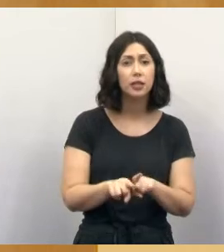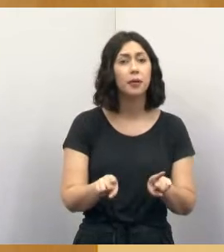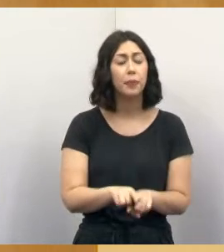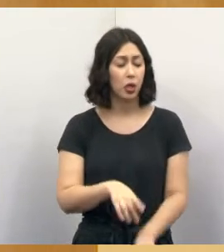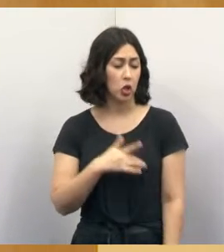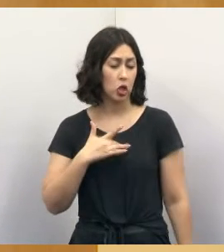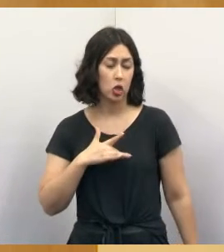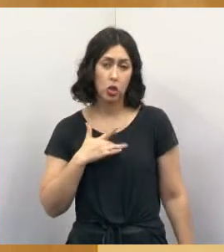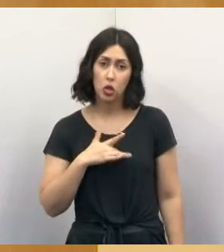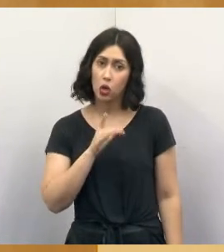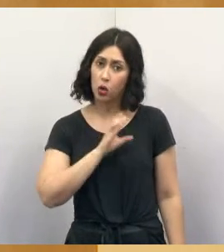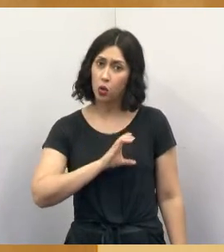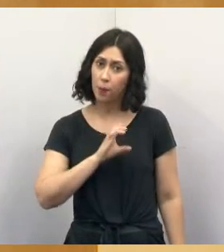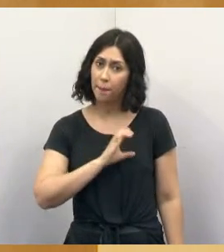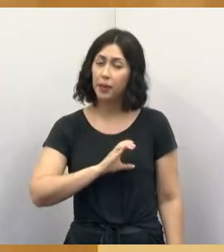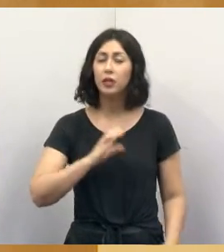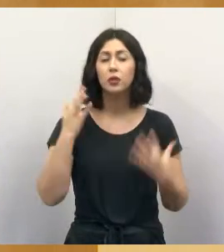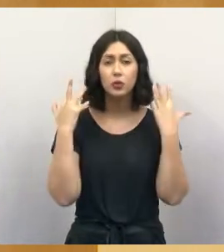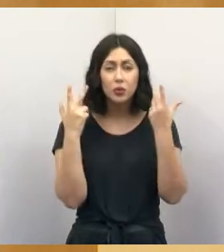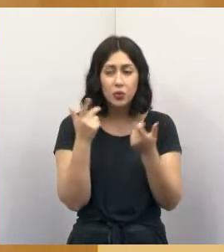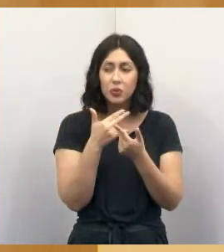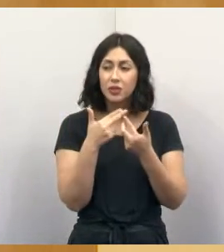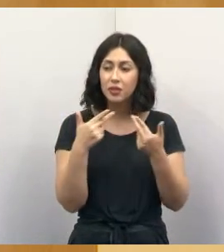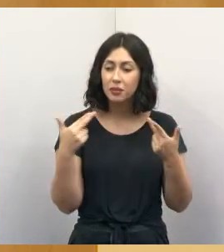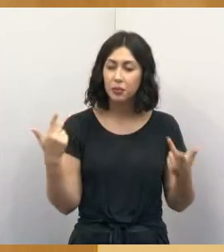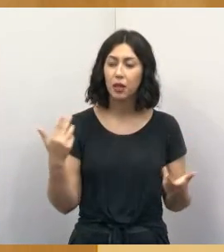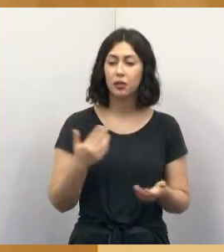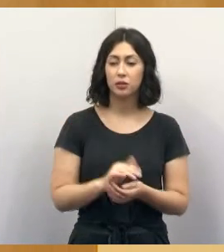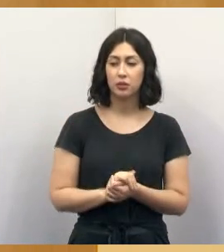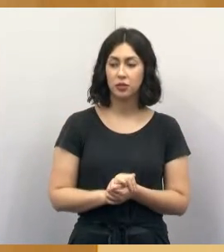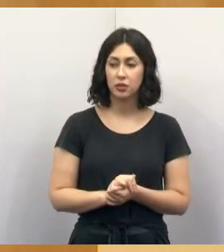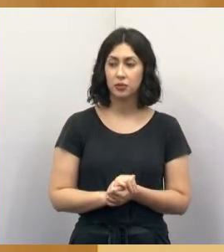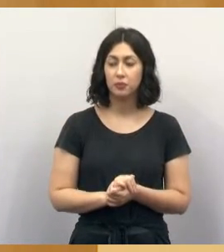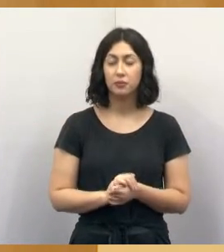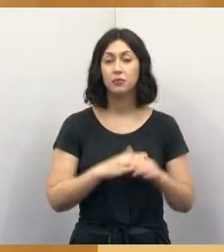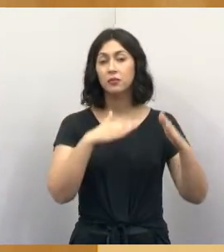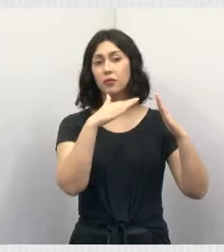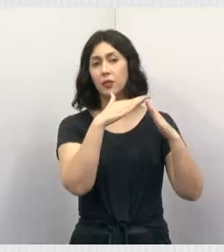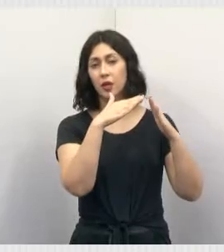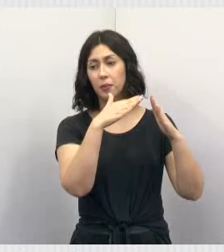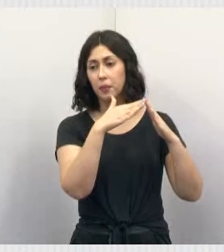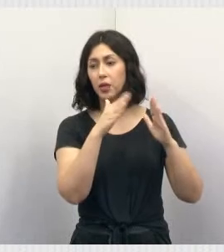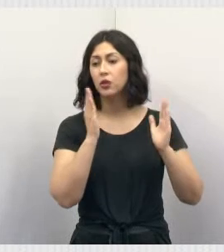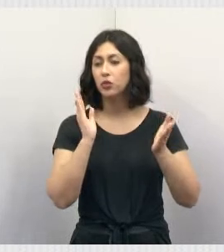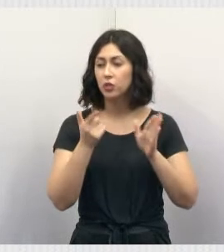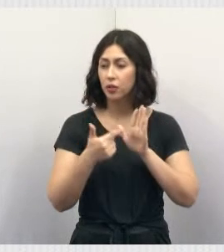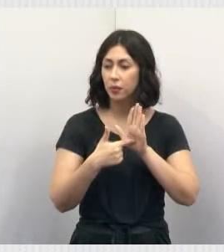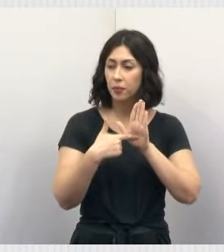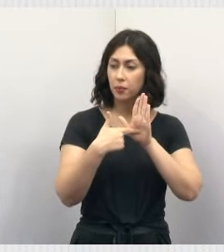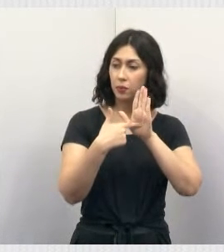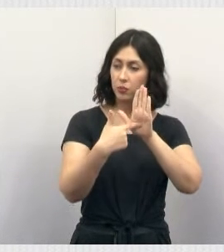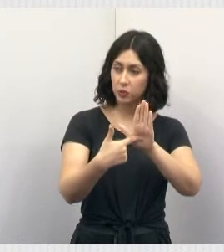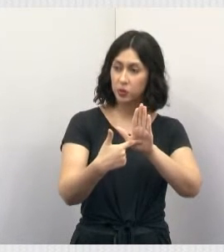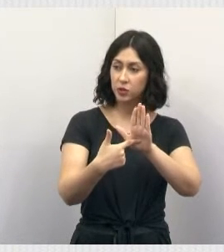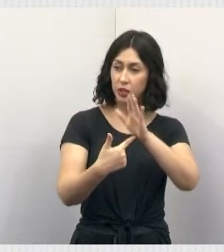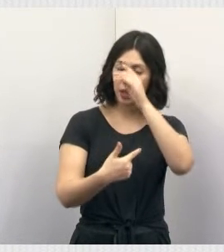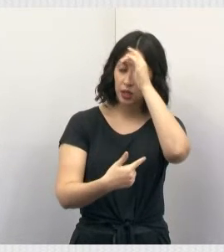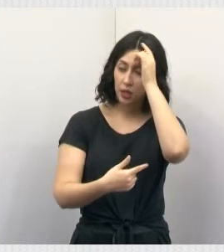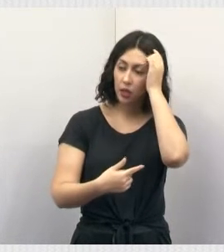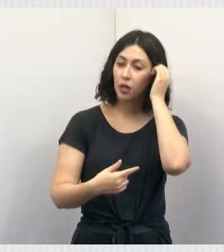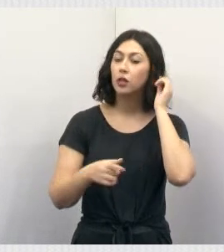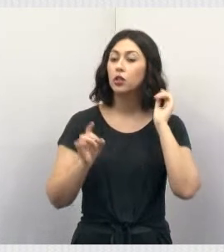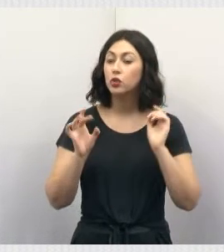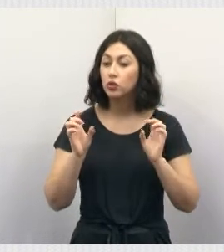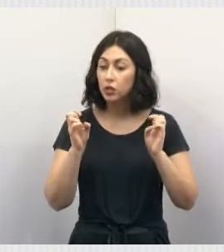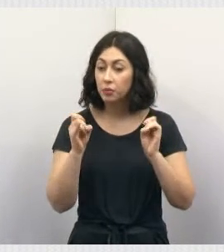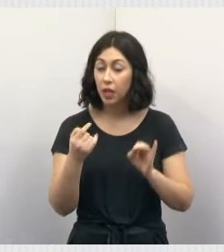solidariedade, respeito pelos animais. Próximo. Abrigo transitório de animais, eu já coloquei aqui, só esclarecendo,